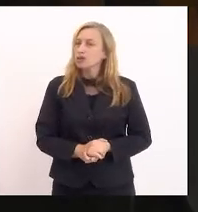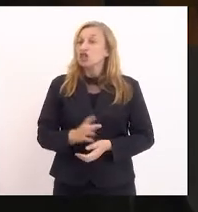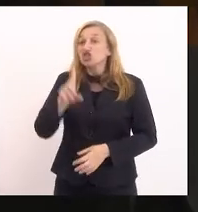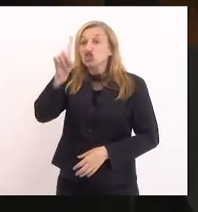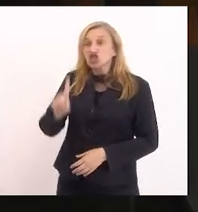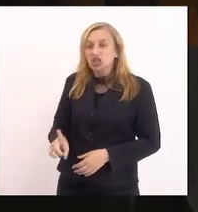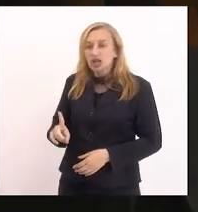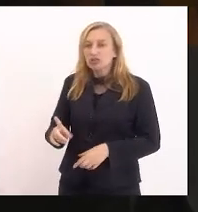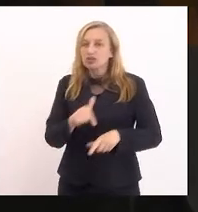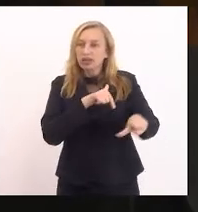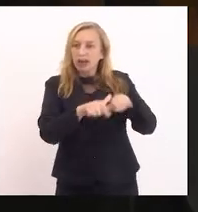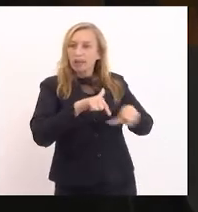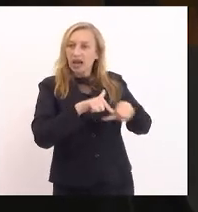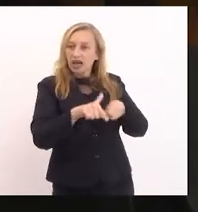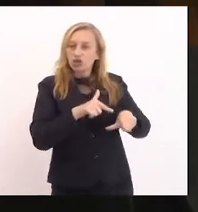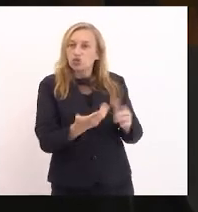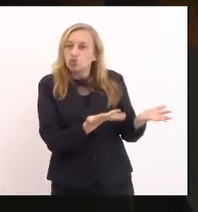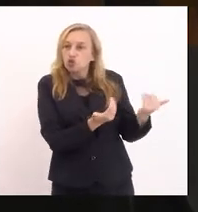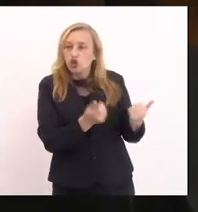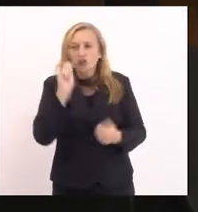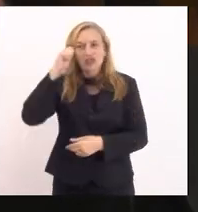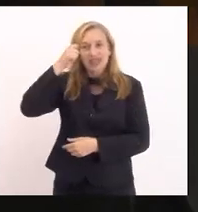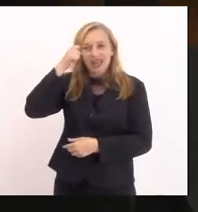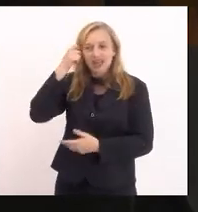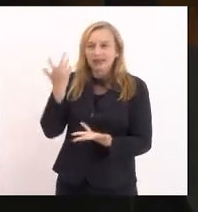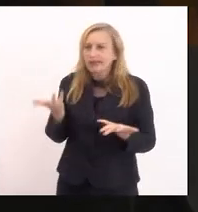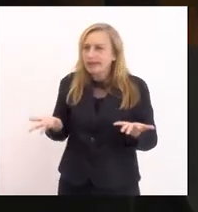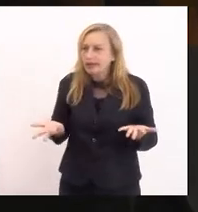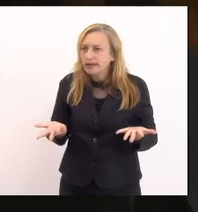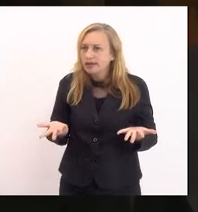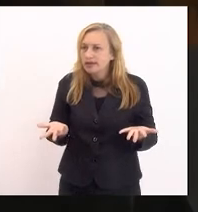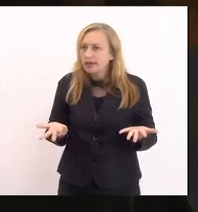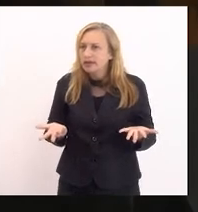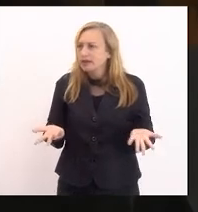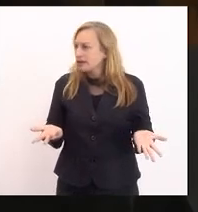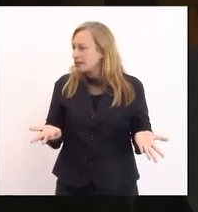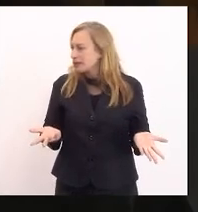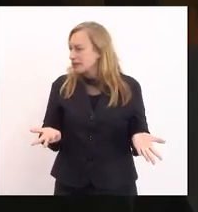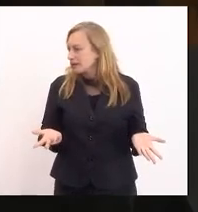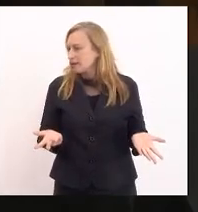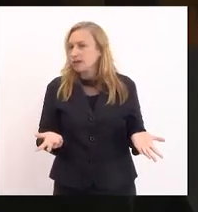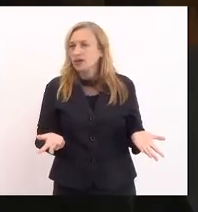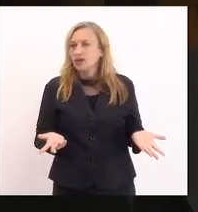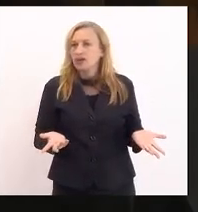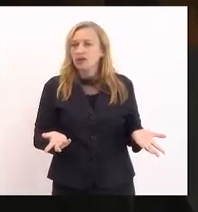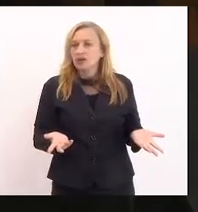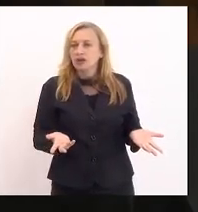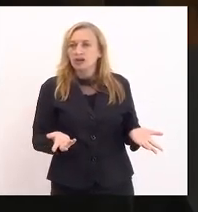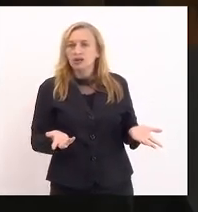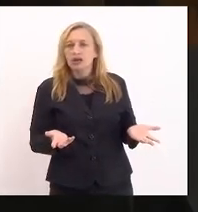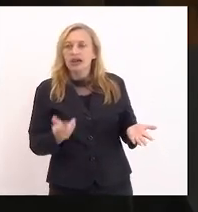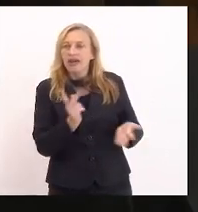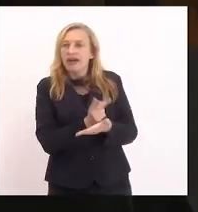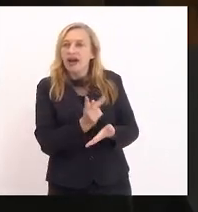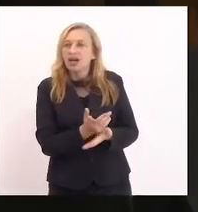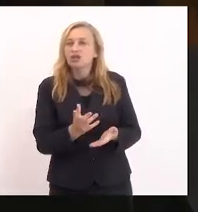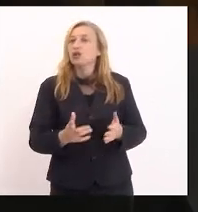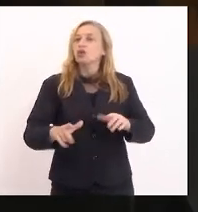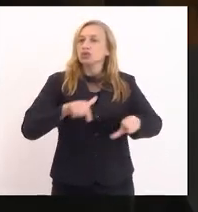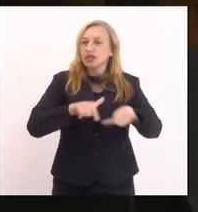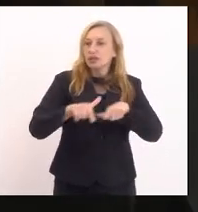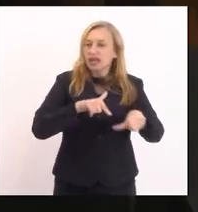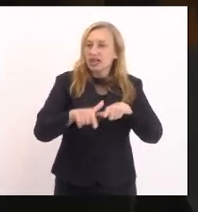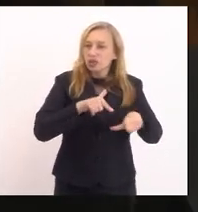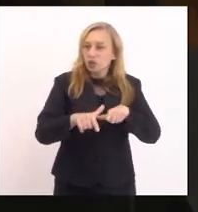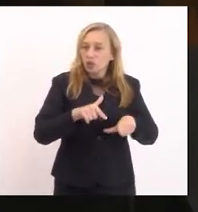trabalhistas, um jovem negro se tornou incômodo, um trabalhador informal, um ambulante, vendedor